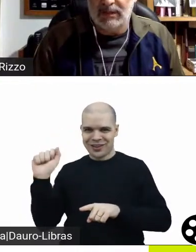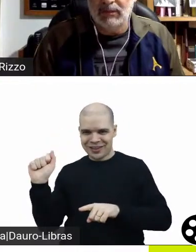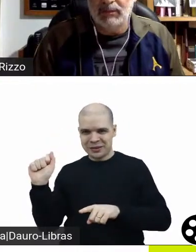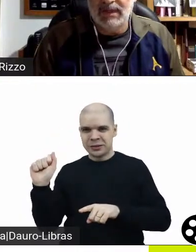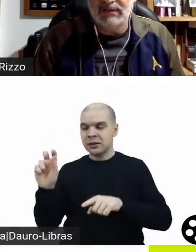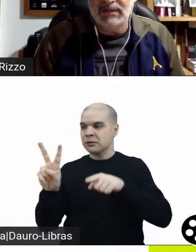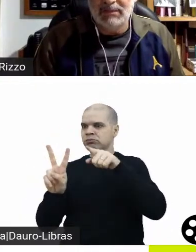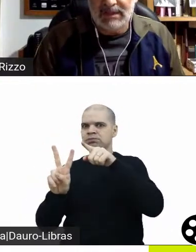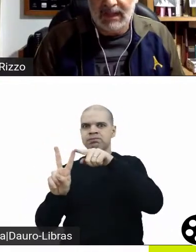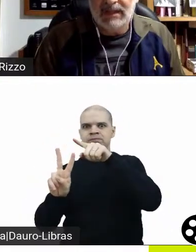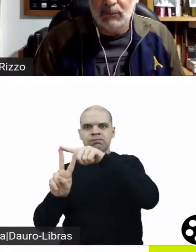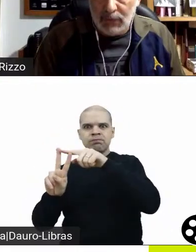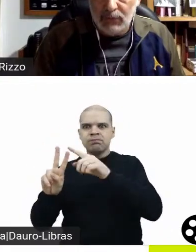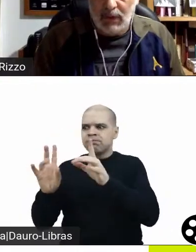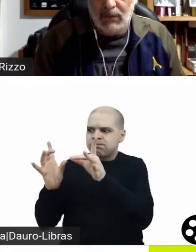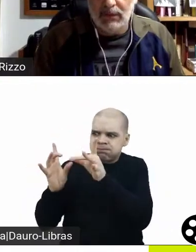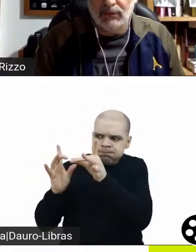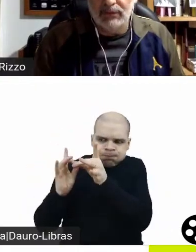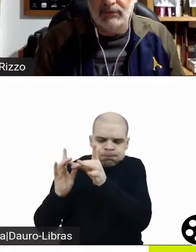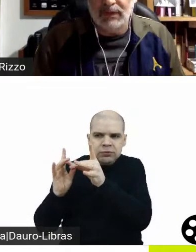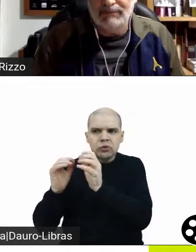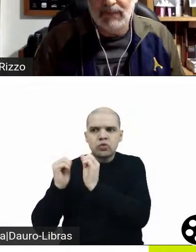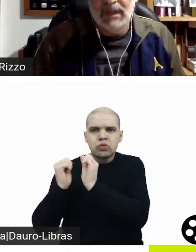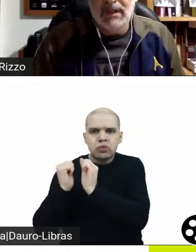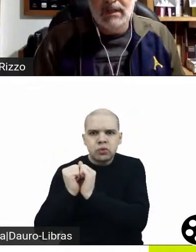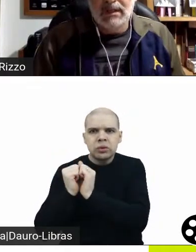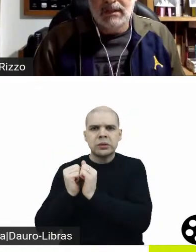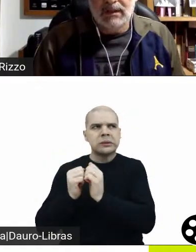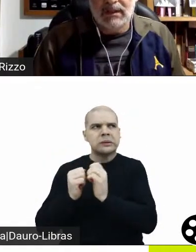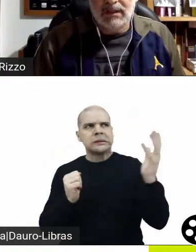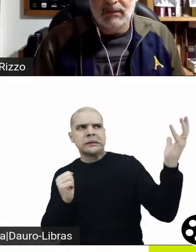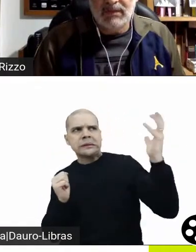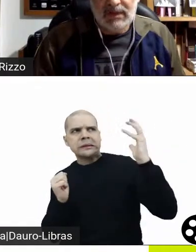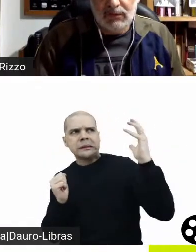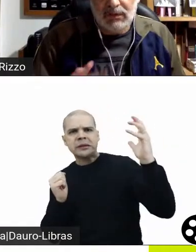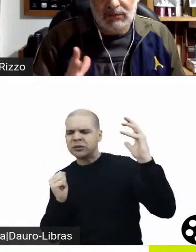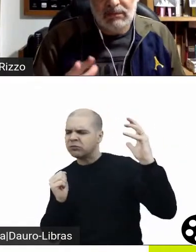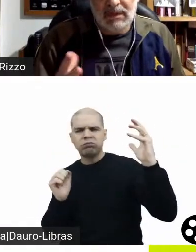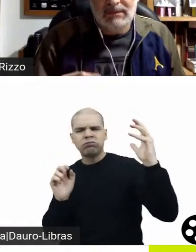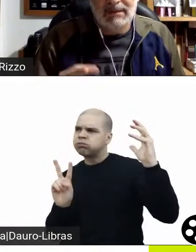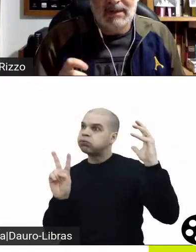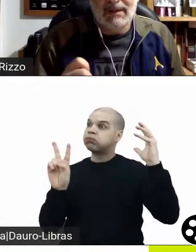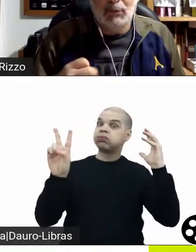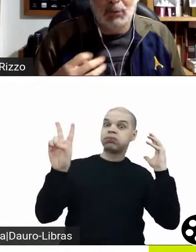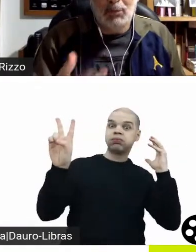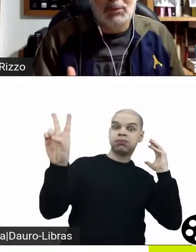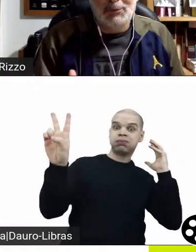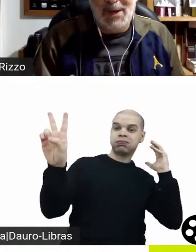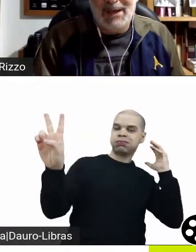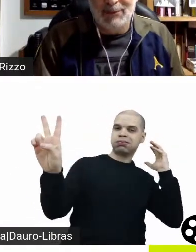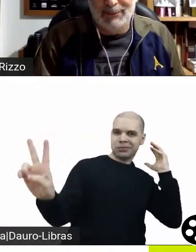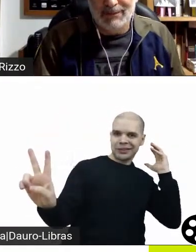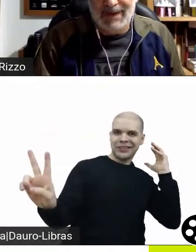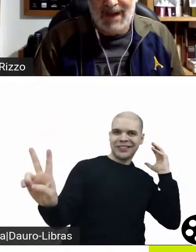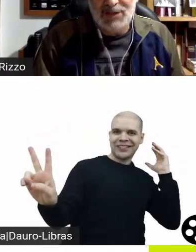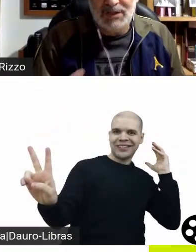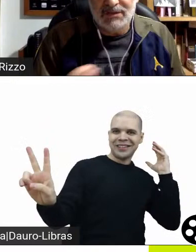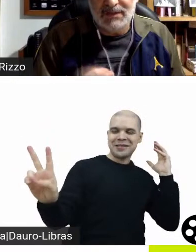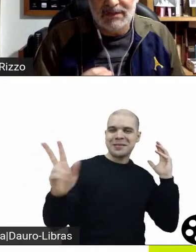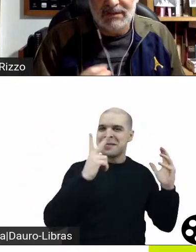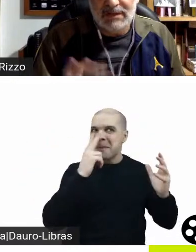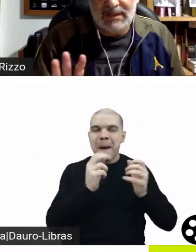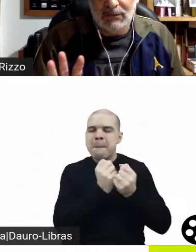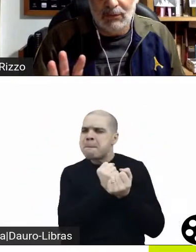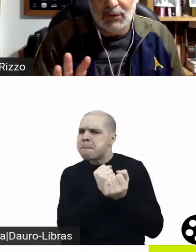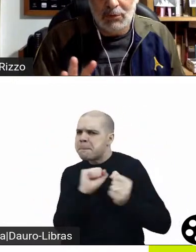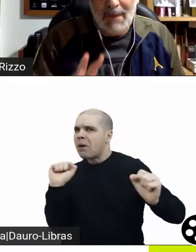jornada que me parece libertária, muito atual, inclusive. Mas é isso. O público leigo acha